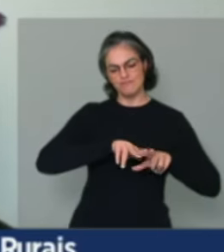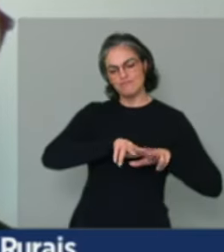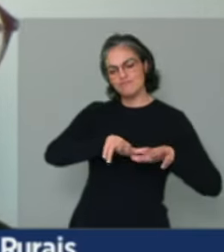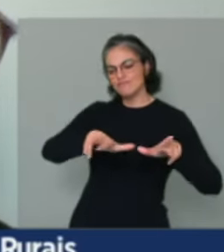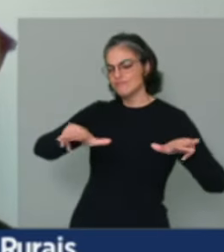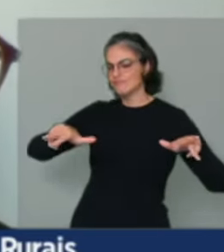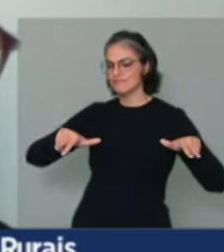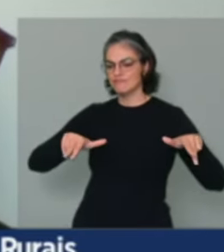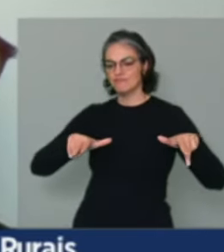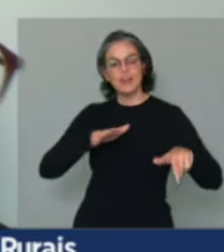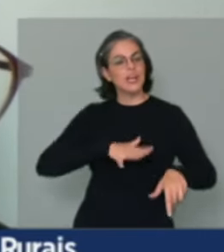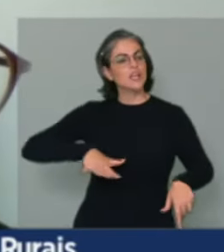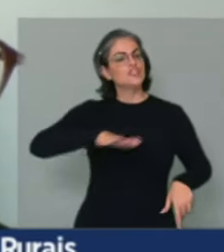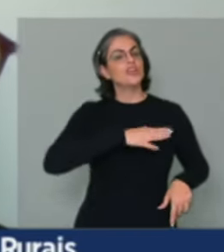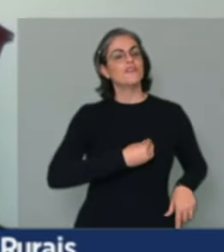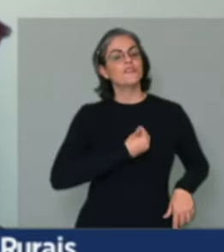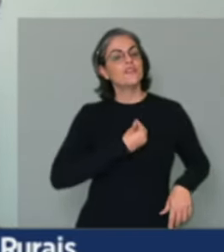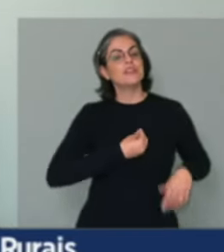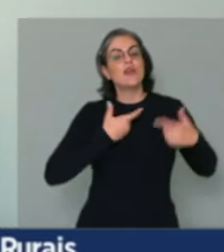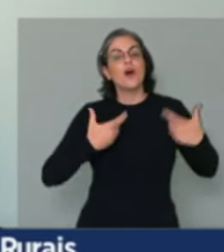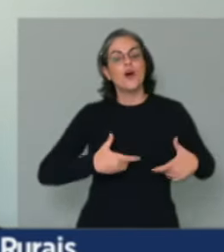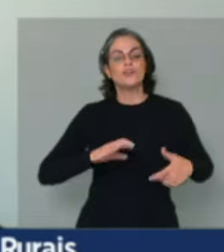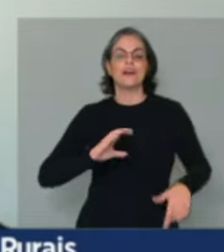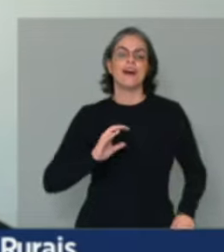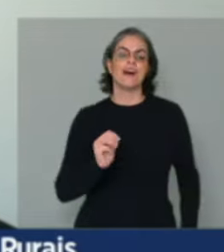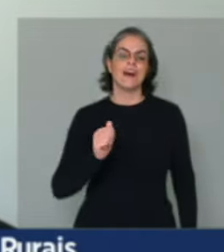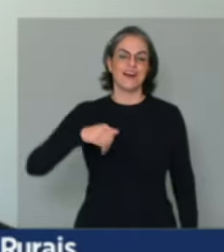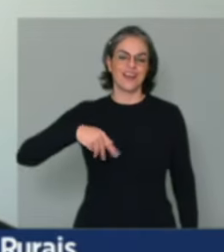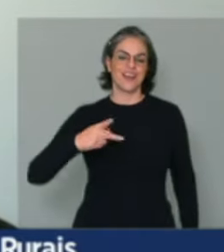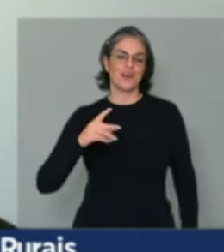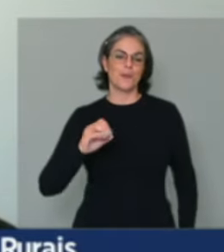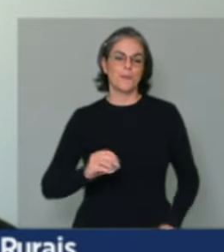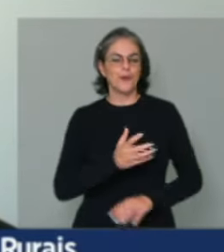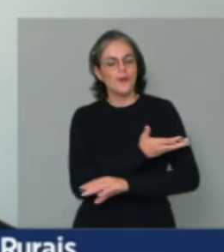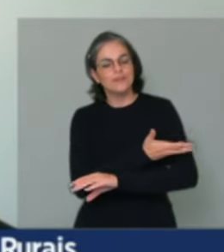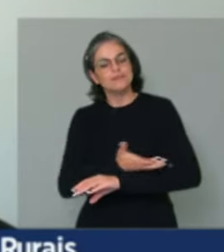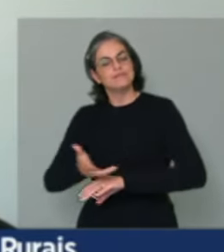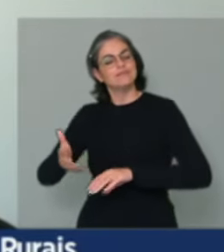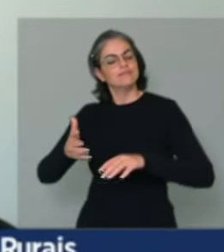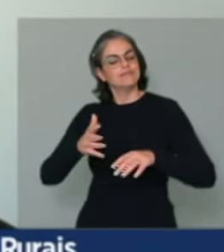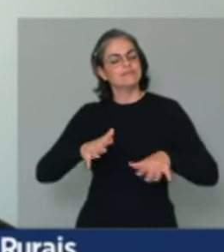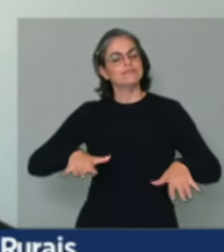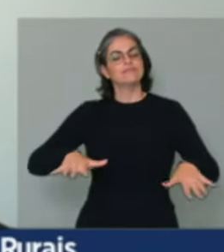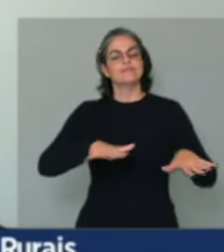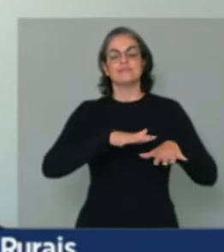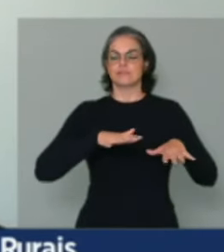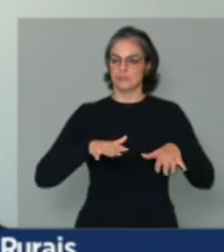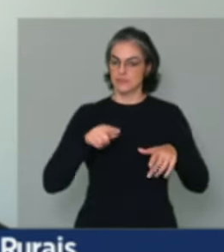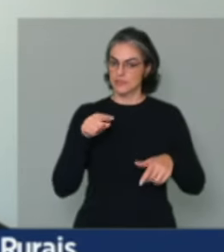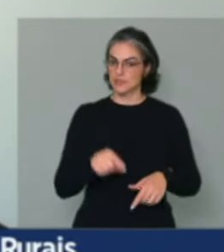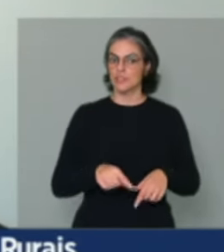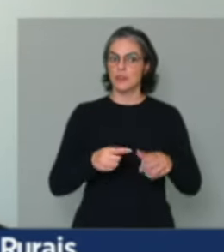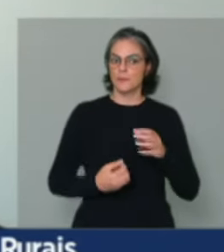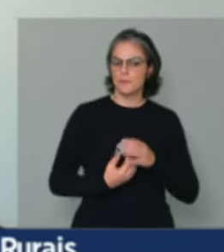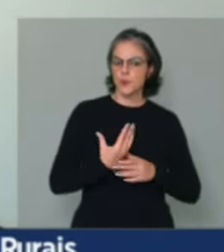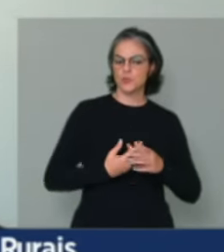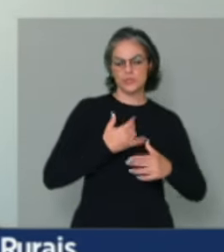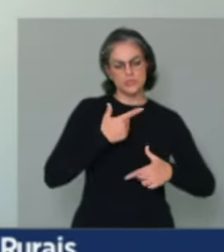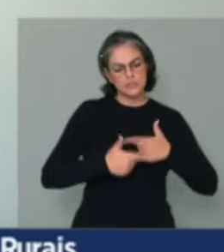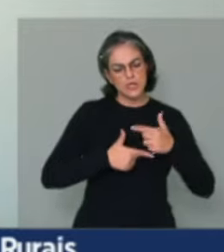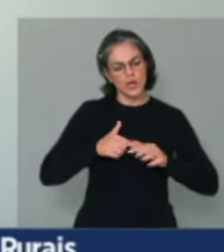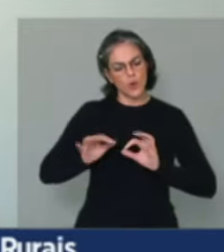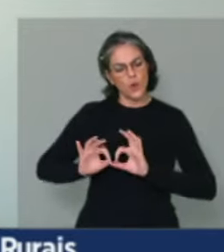e que, portanto, esses desafios, eles extrapolam o âmbito da produção, da organização e da